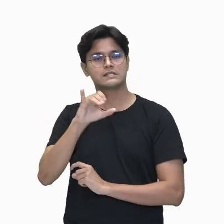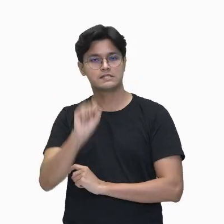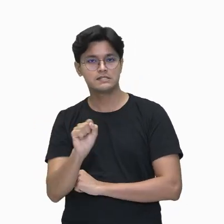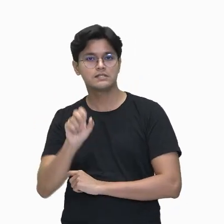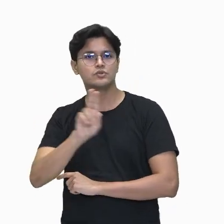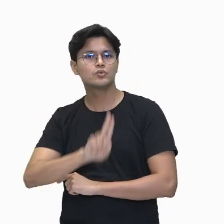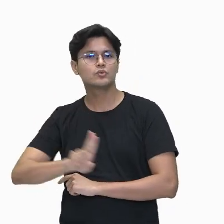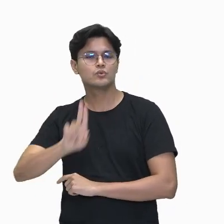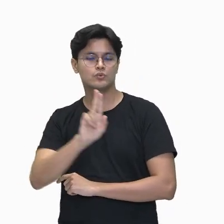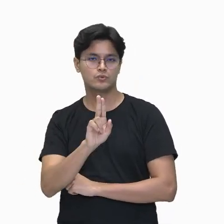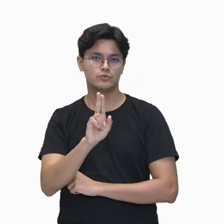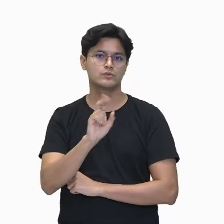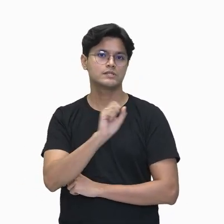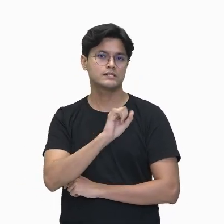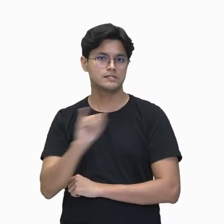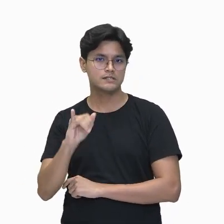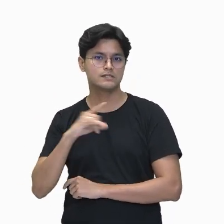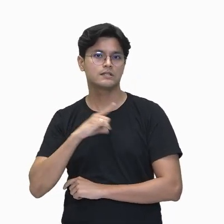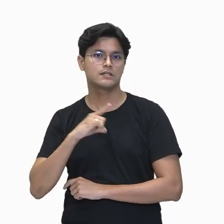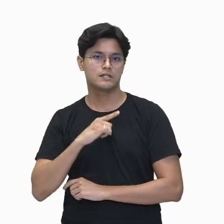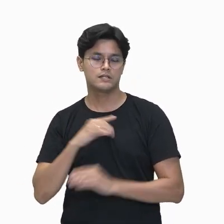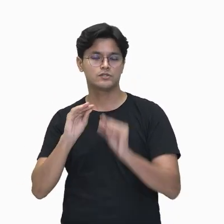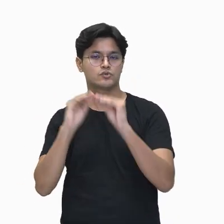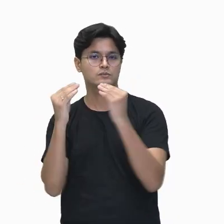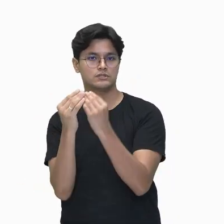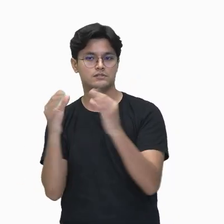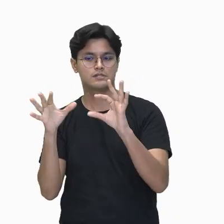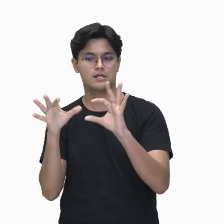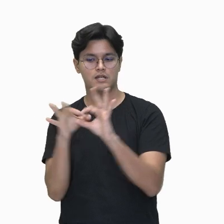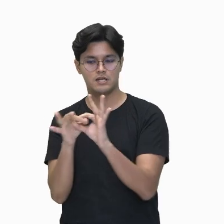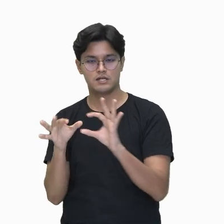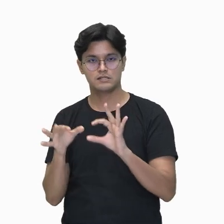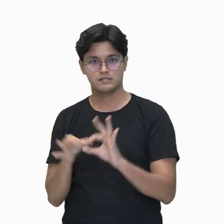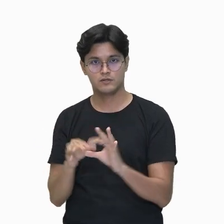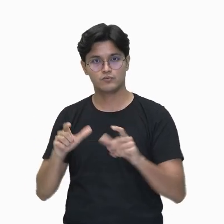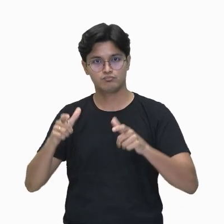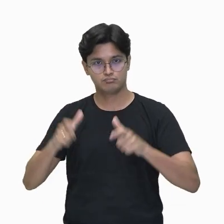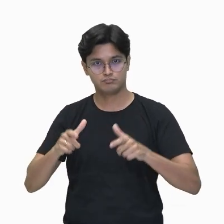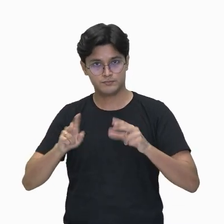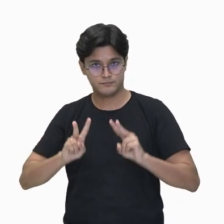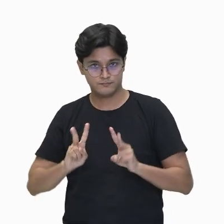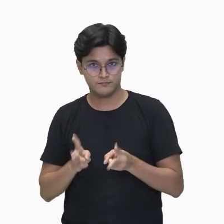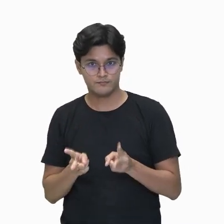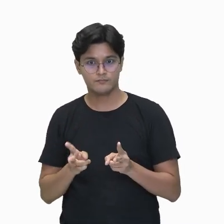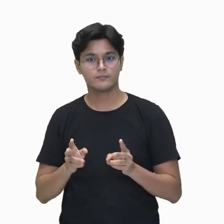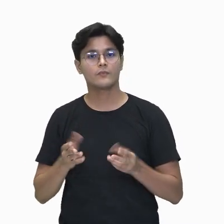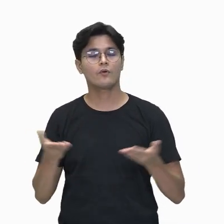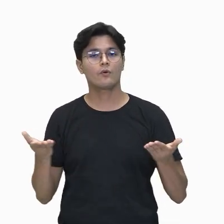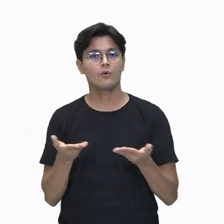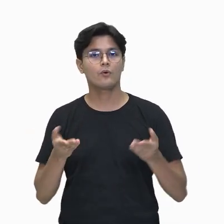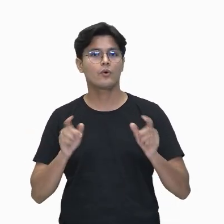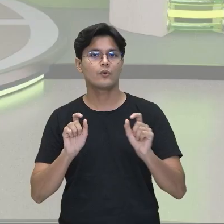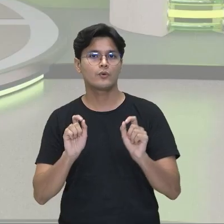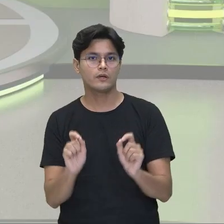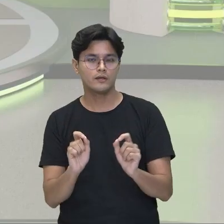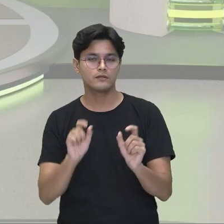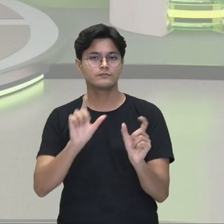quando os ligantes estão na mesma posição. Agora, vamos falar do trans.